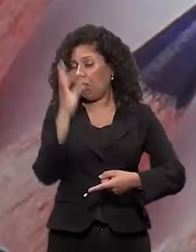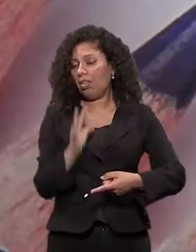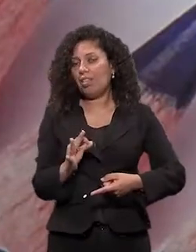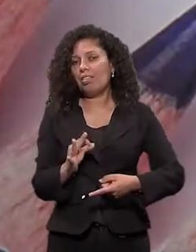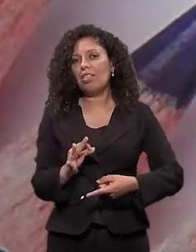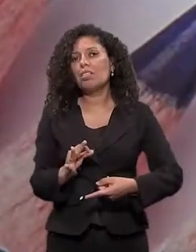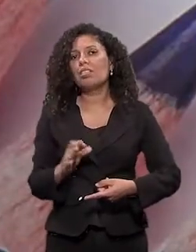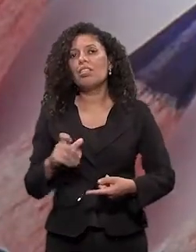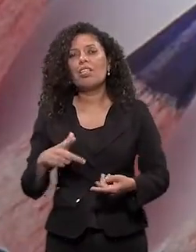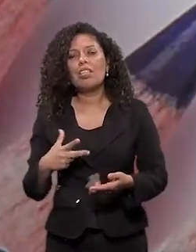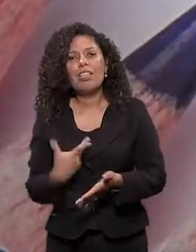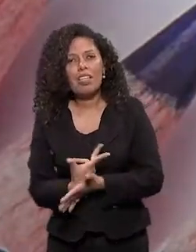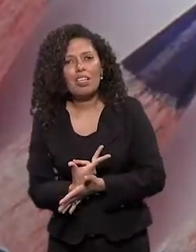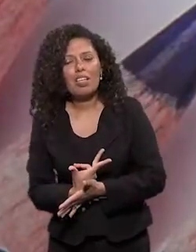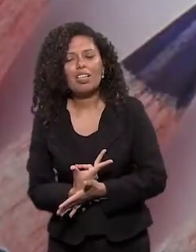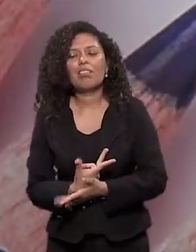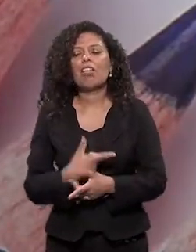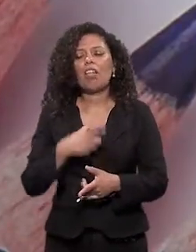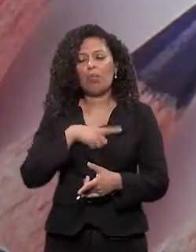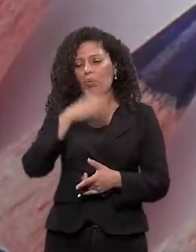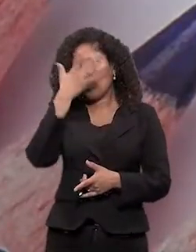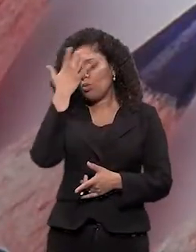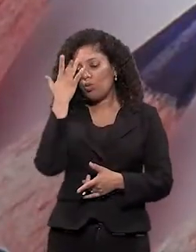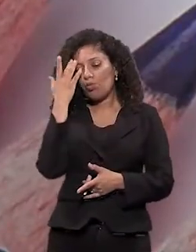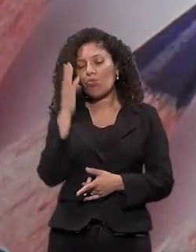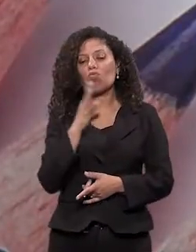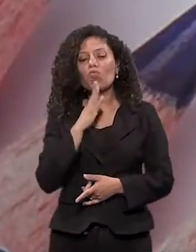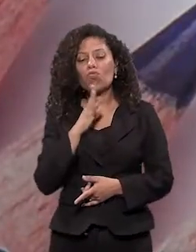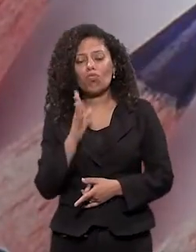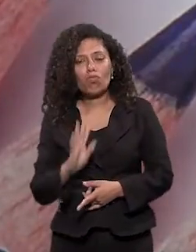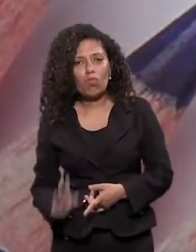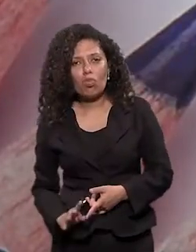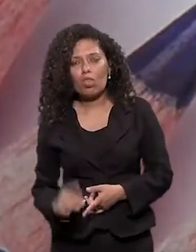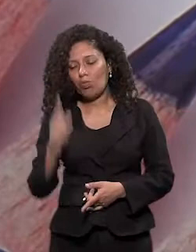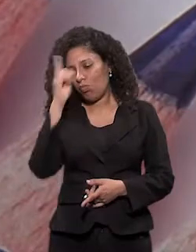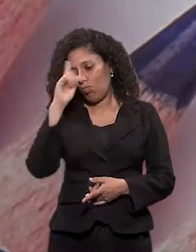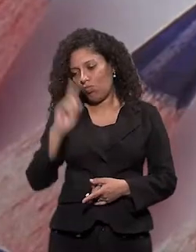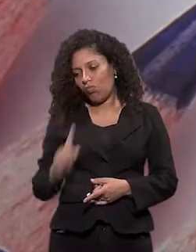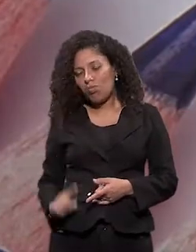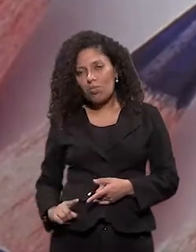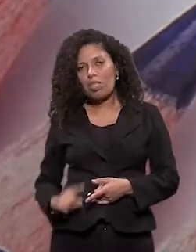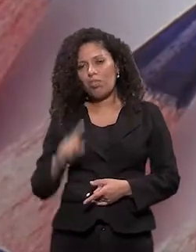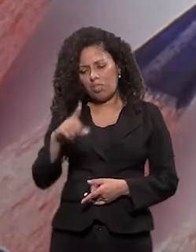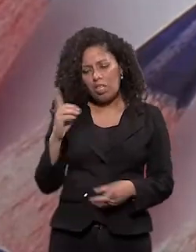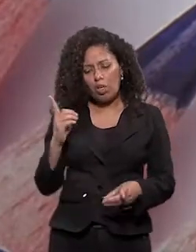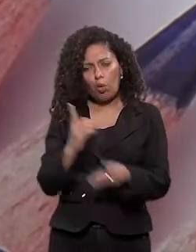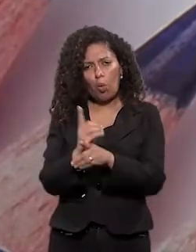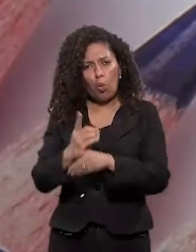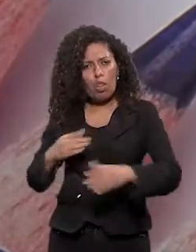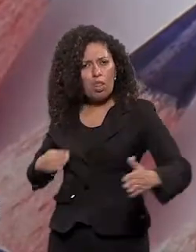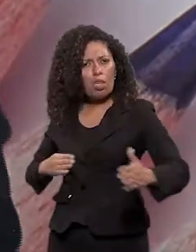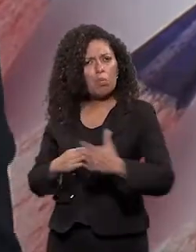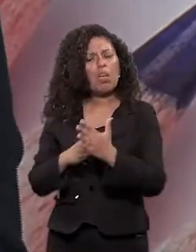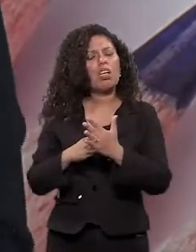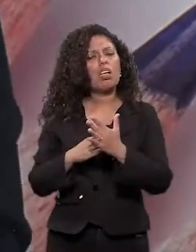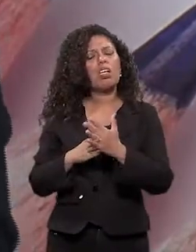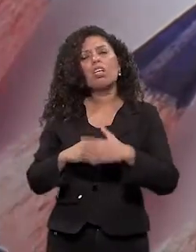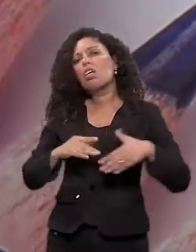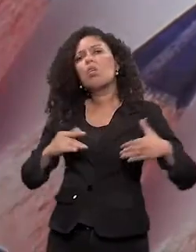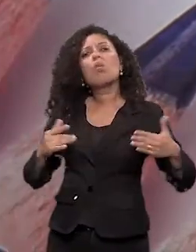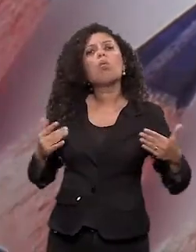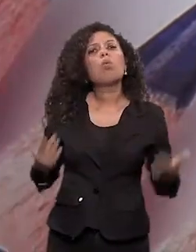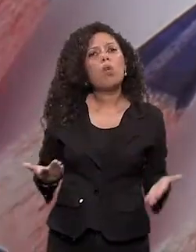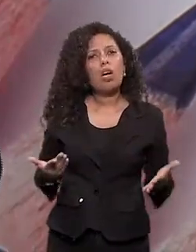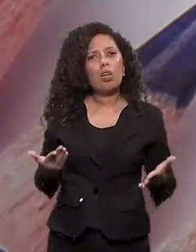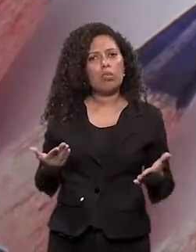esclarecimento sobre o desenvolvimento da criança, do adolescente. Você encontra alguma barreira? Que barreiras são essas